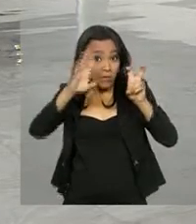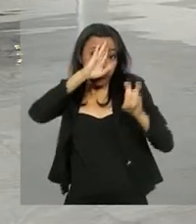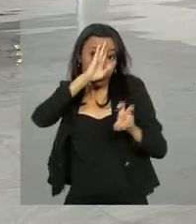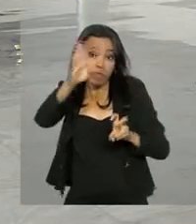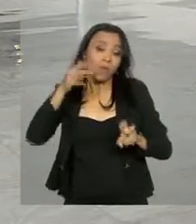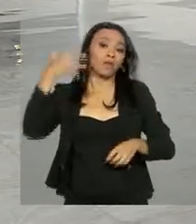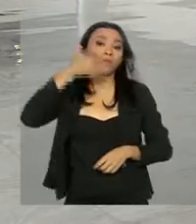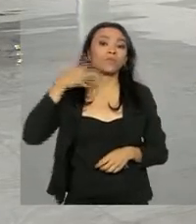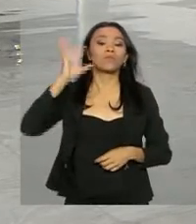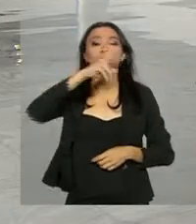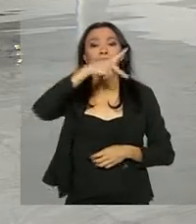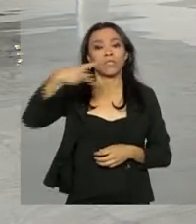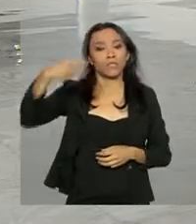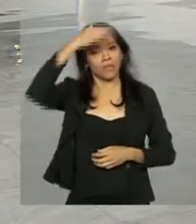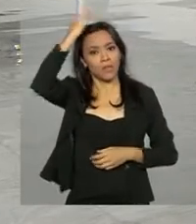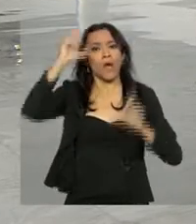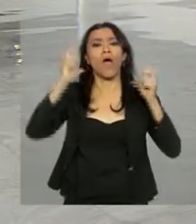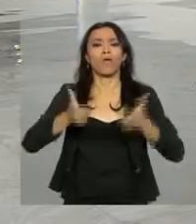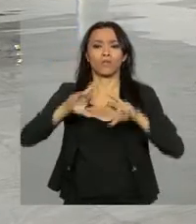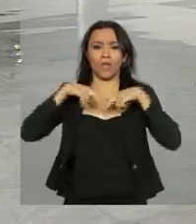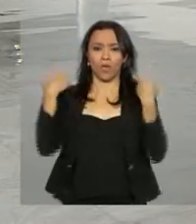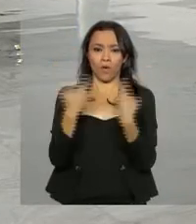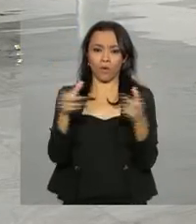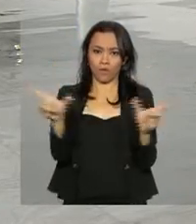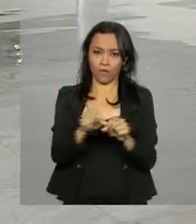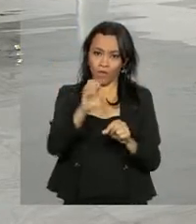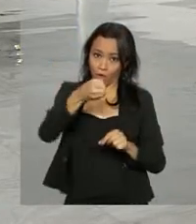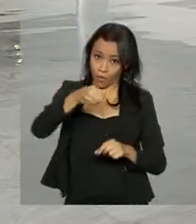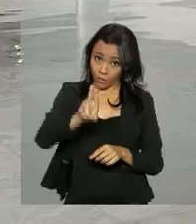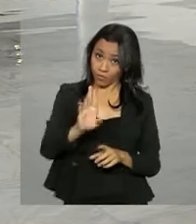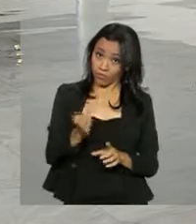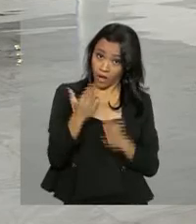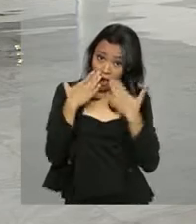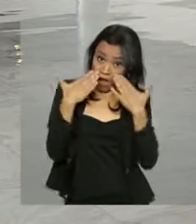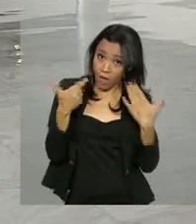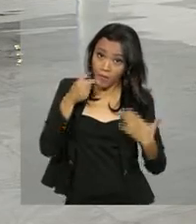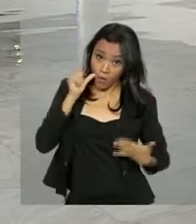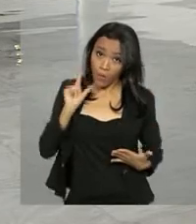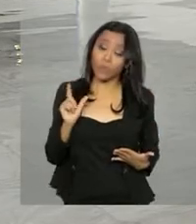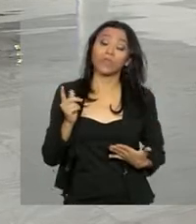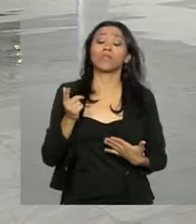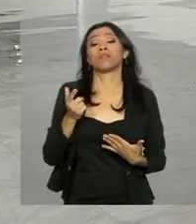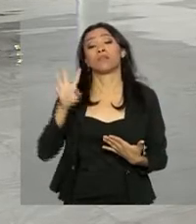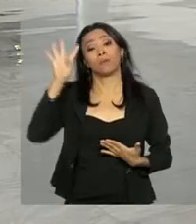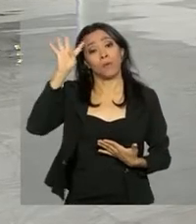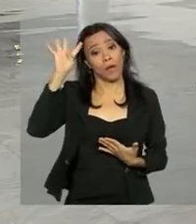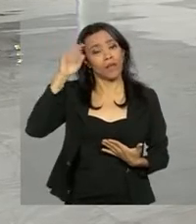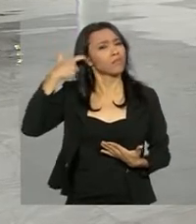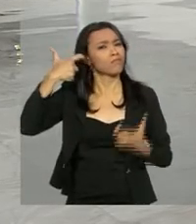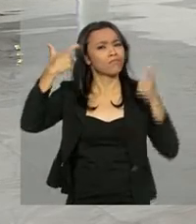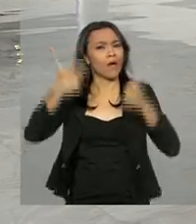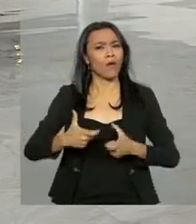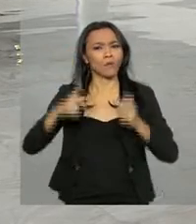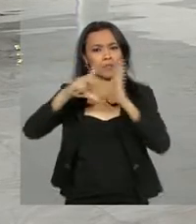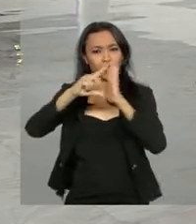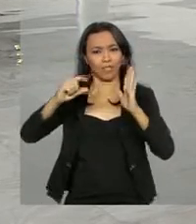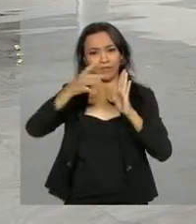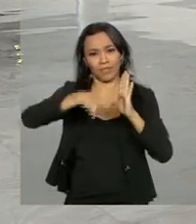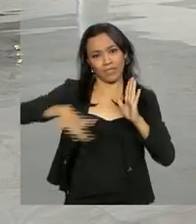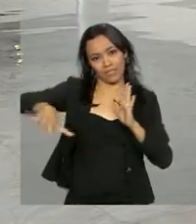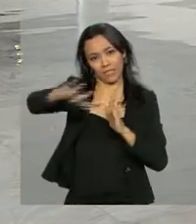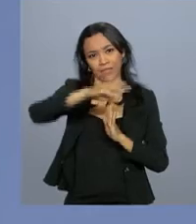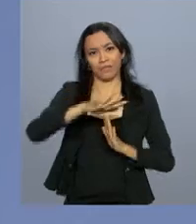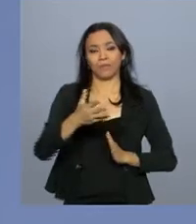do presidente Temer na Assembleia Geral das Nações Unidas foram apresentados ontem, quarta-feira, no Palácio do Itamaraty.